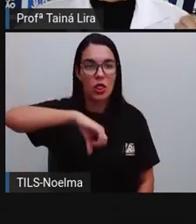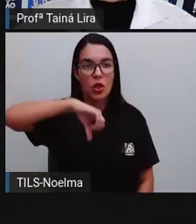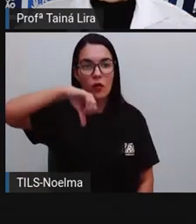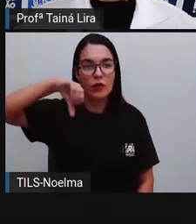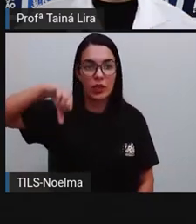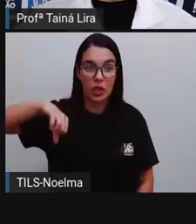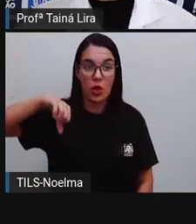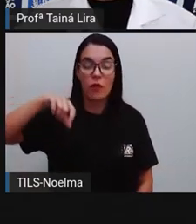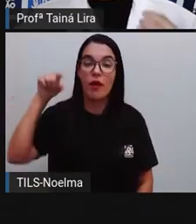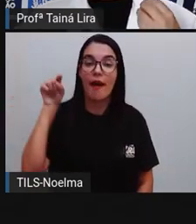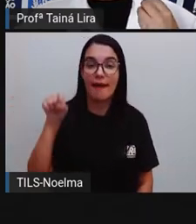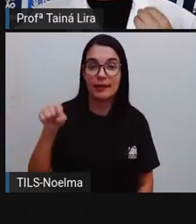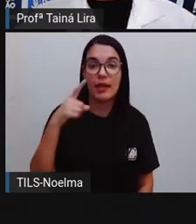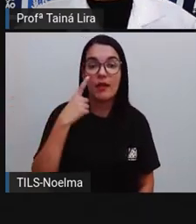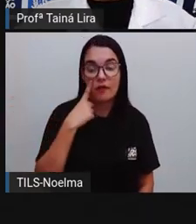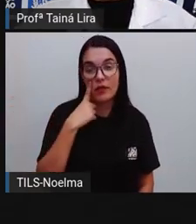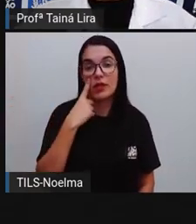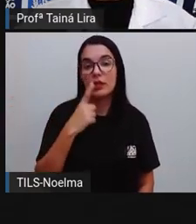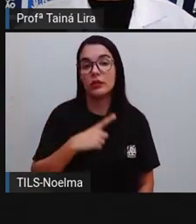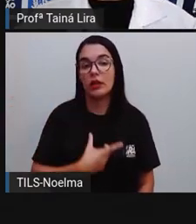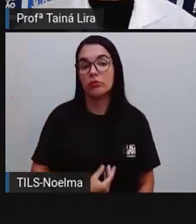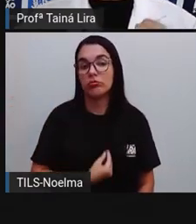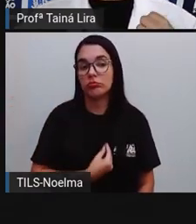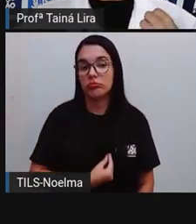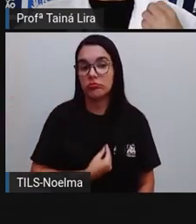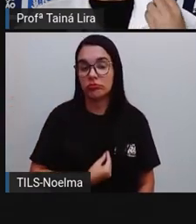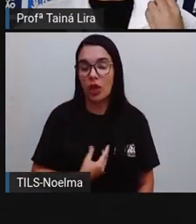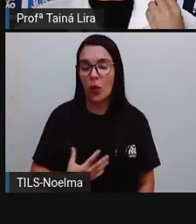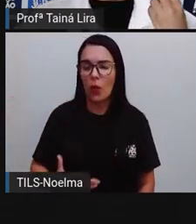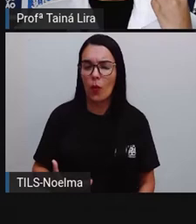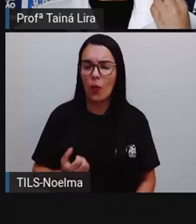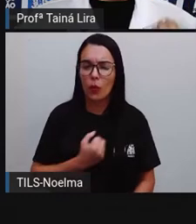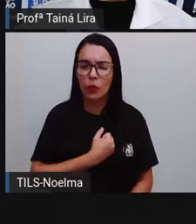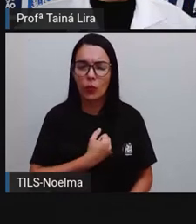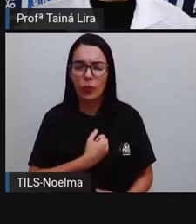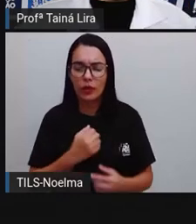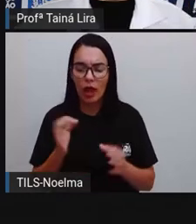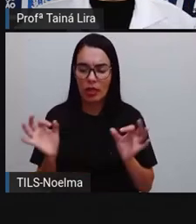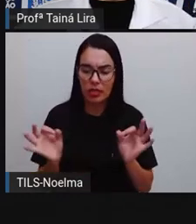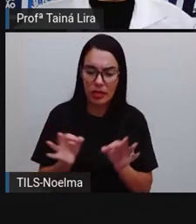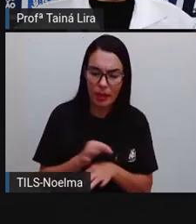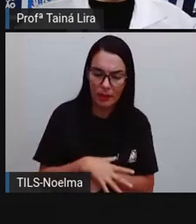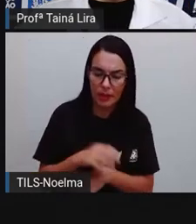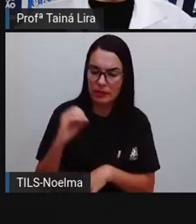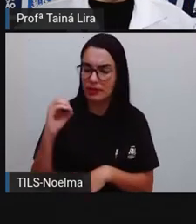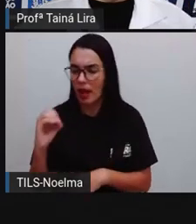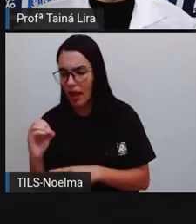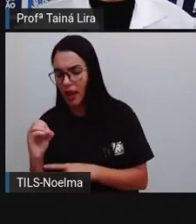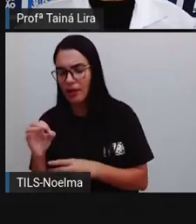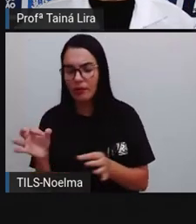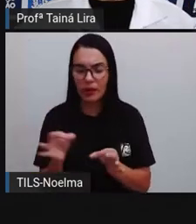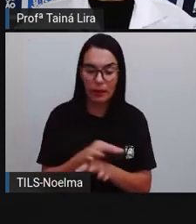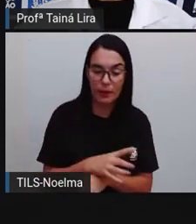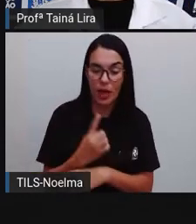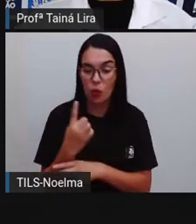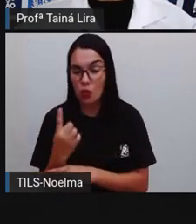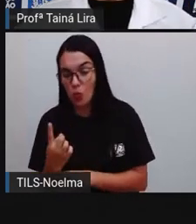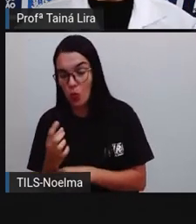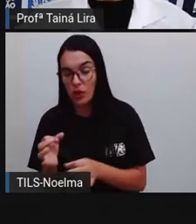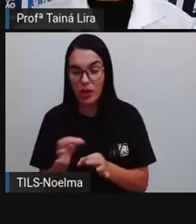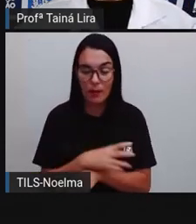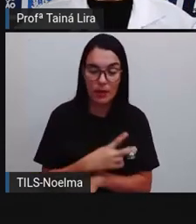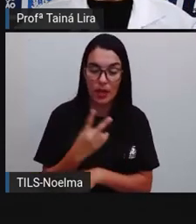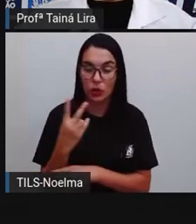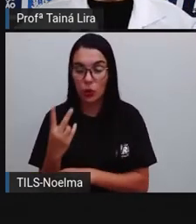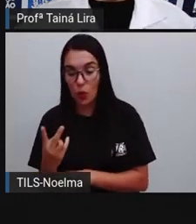regularidades presentes na tabela. Os números, ó, que terminam em 0, em 1, tá? Em 2